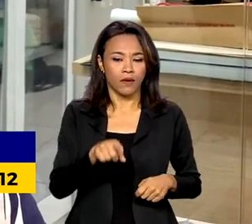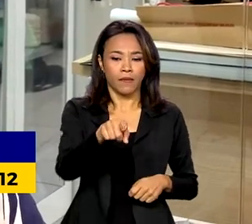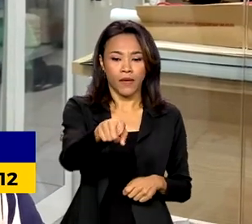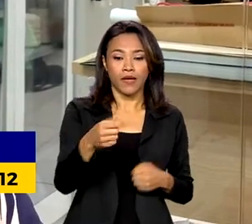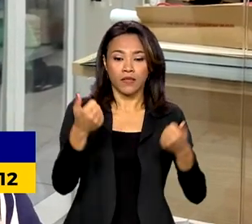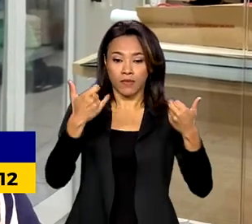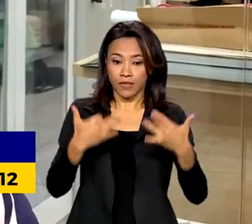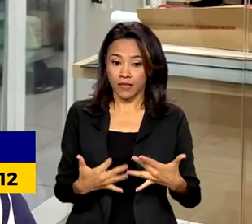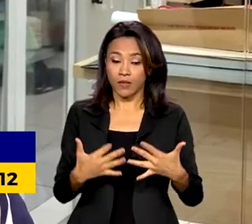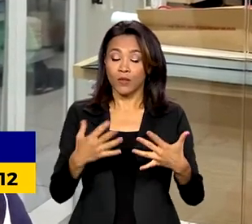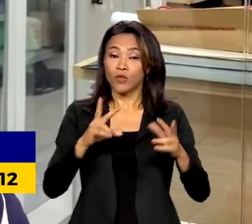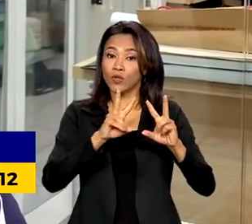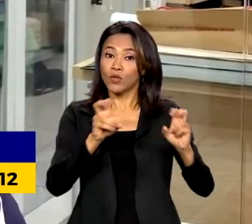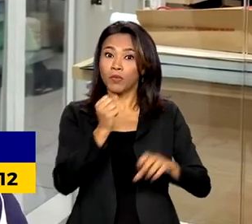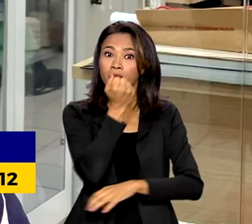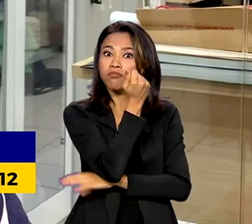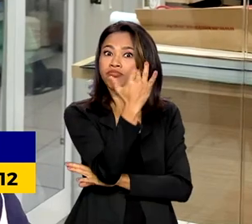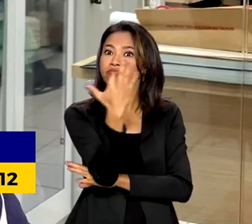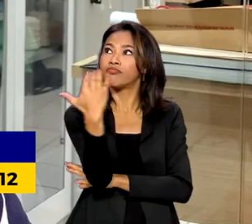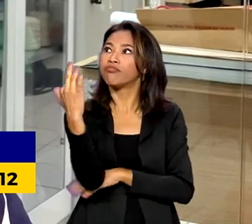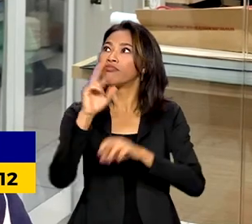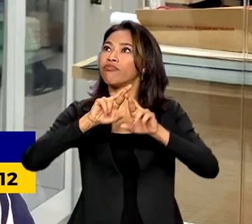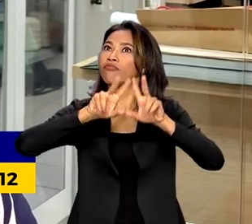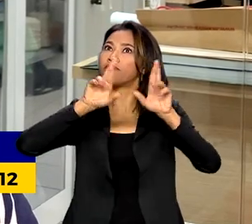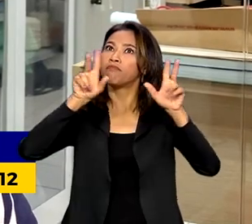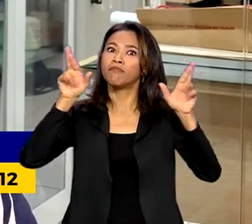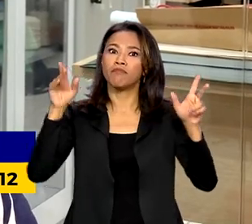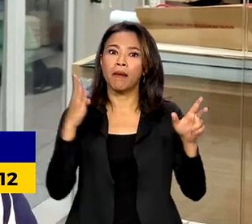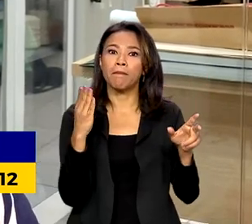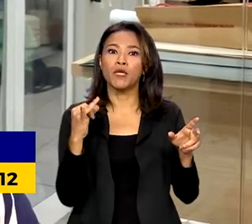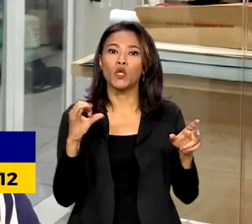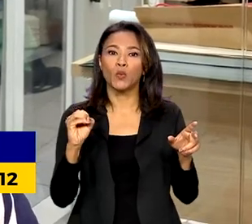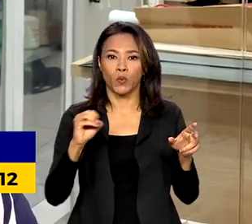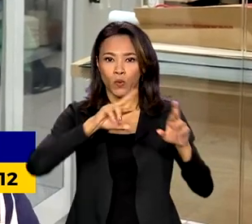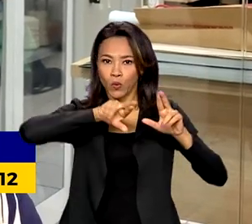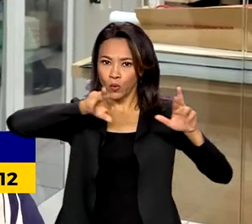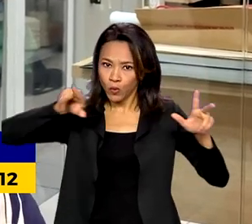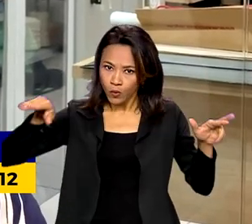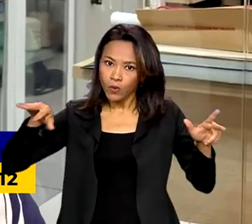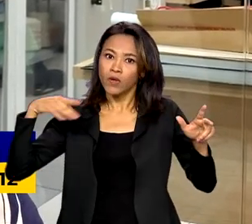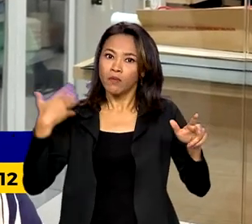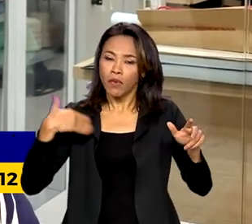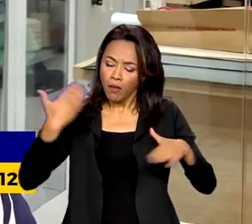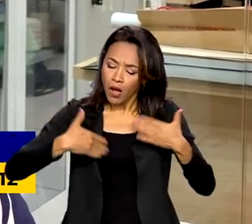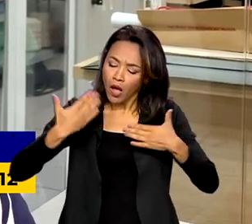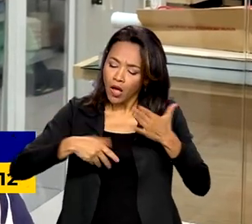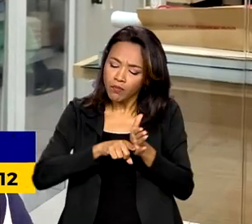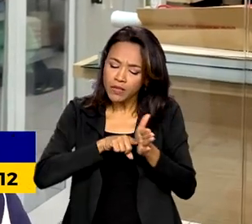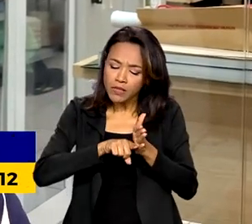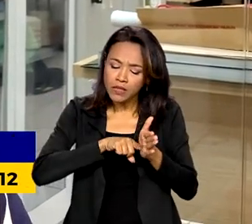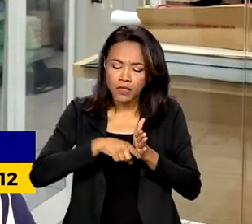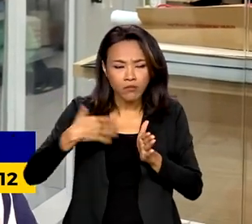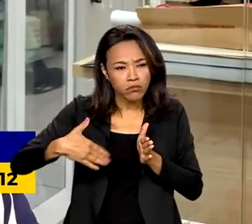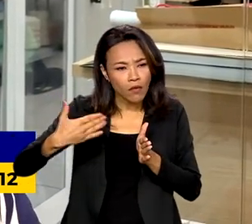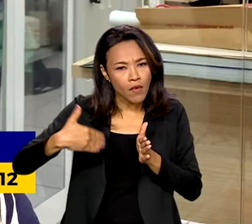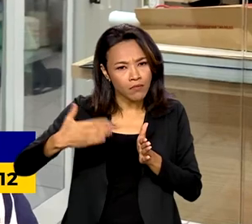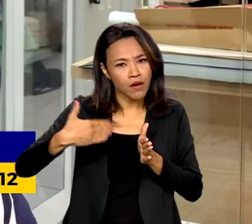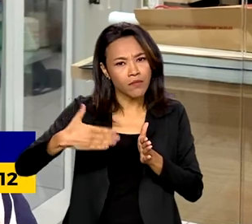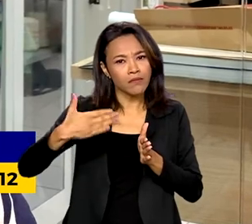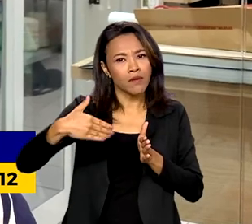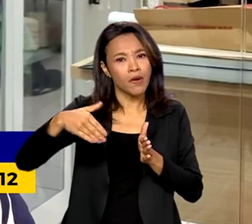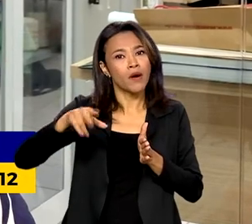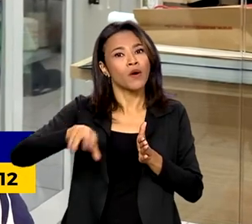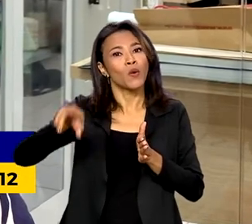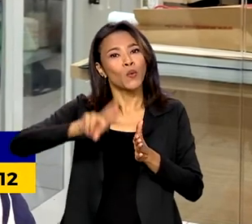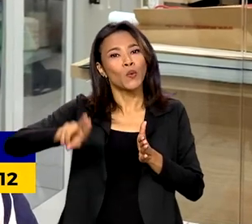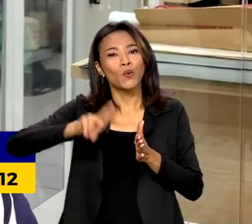os benefícios são inúmeros, porque acaba o desenvolvimento dessas pesquisas, né, sobre o uso